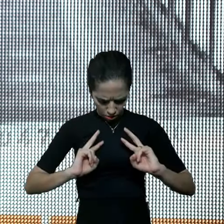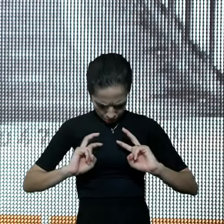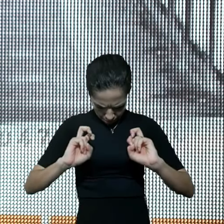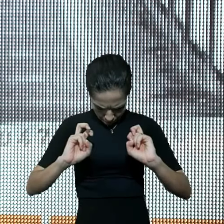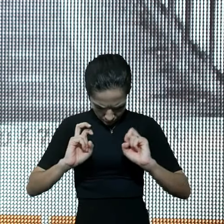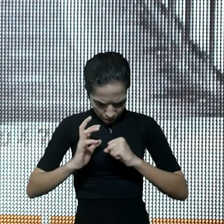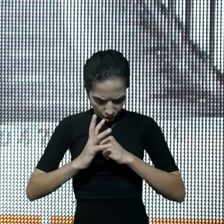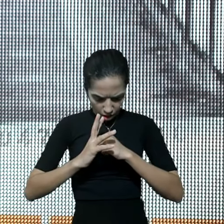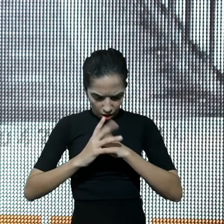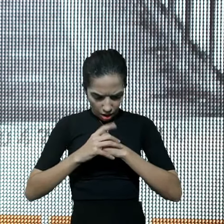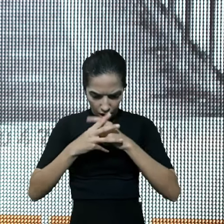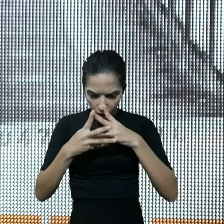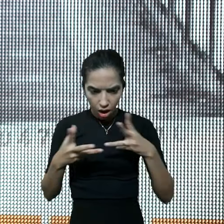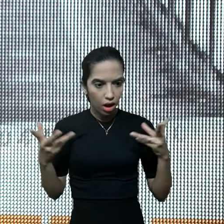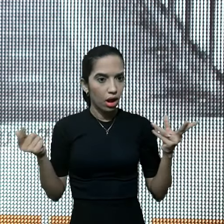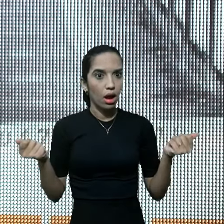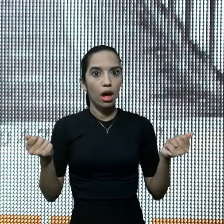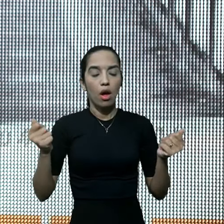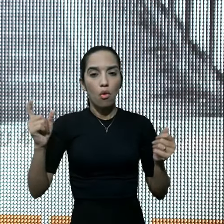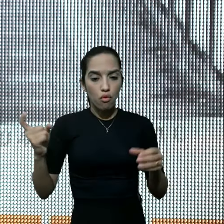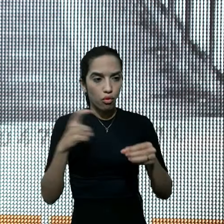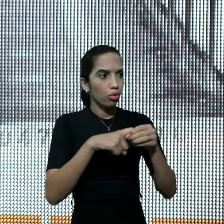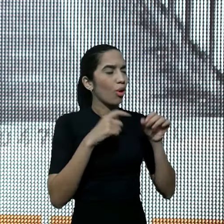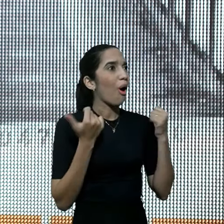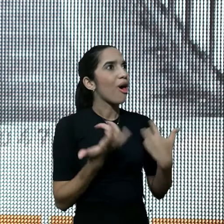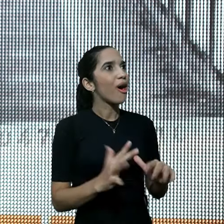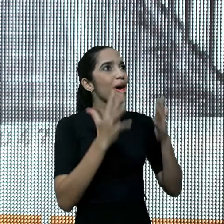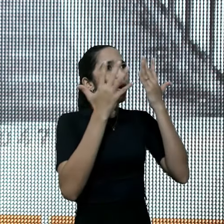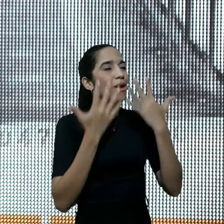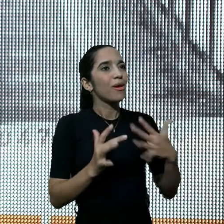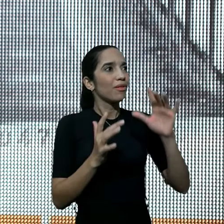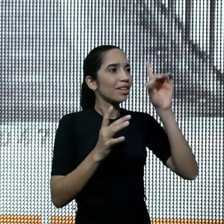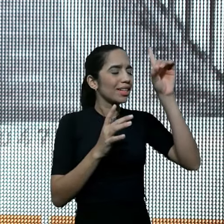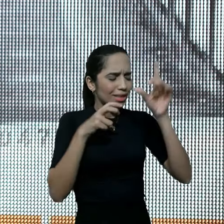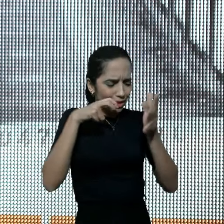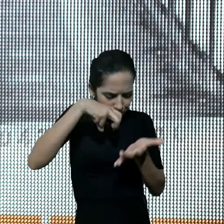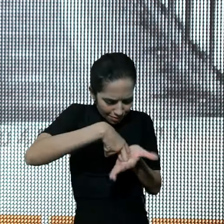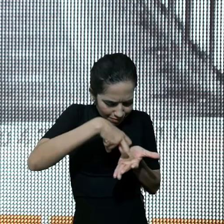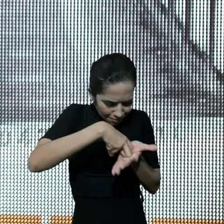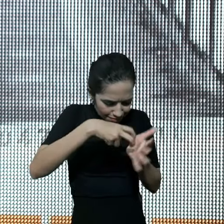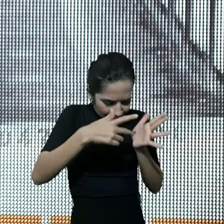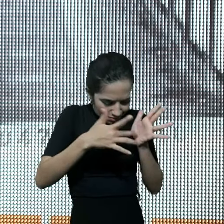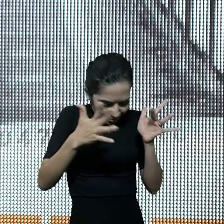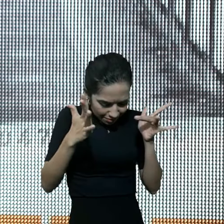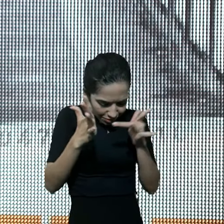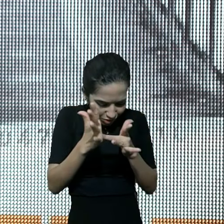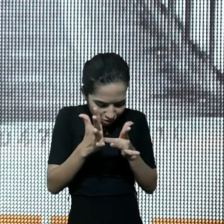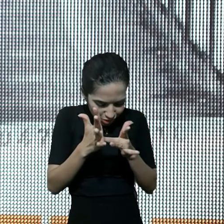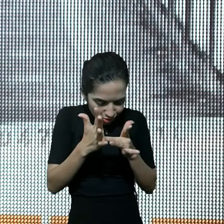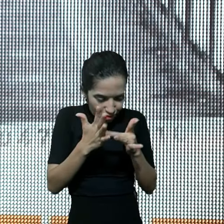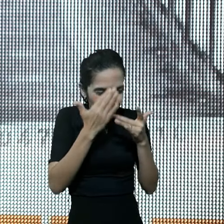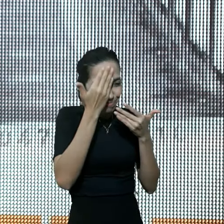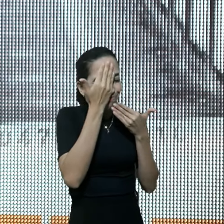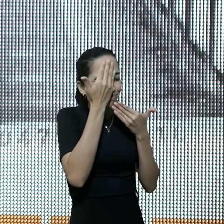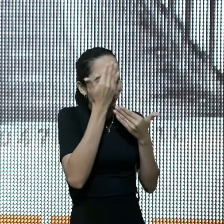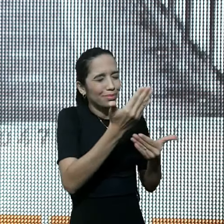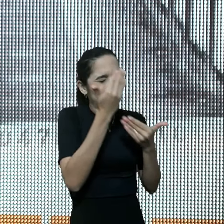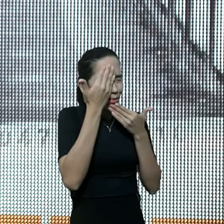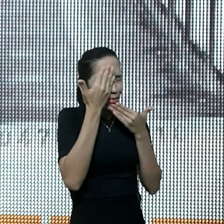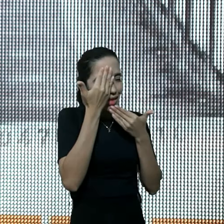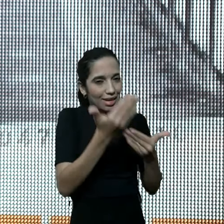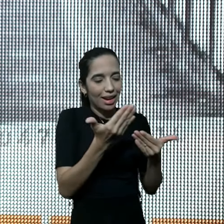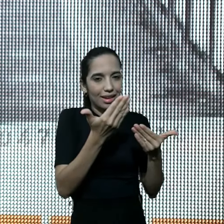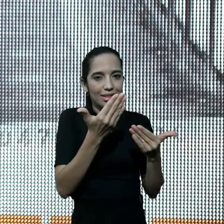estava curado, voltou, louvando a Deus em alta voz, prostrou-se aos pés de Jesus, e lhe agradeceu,